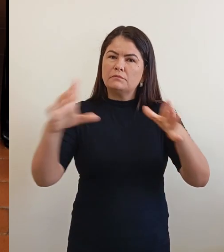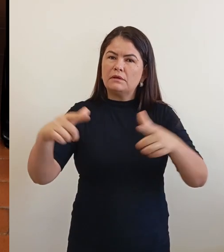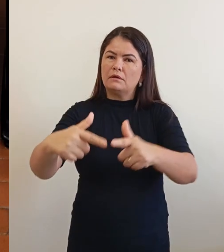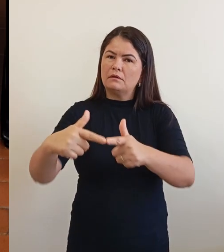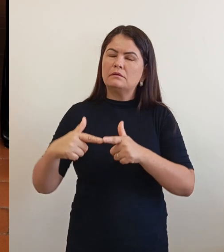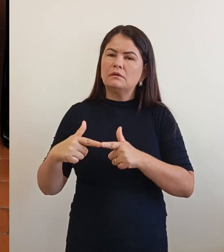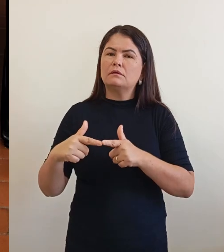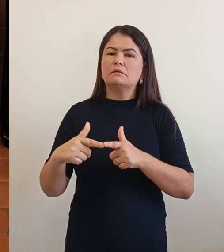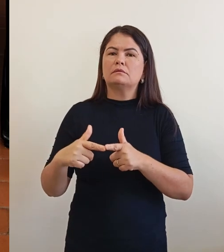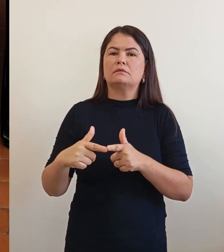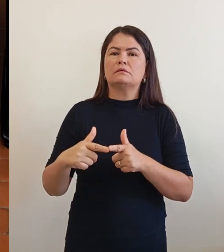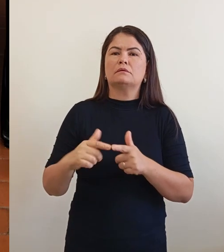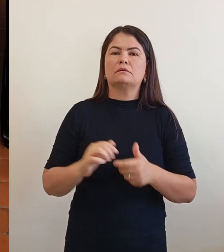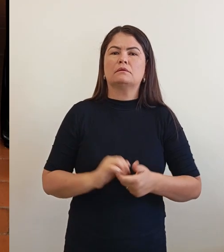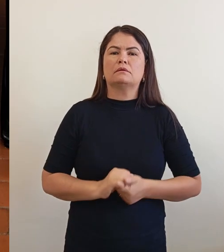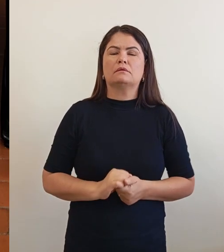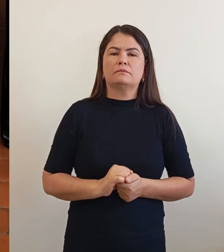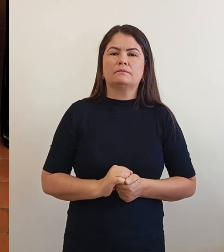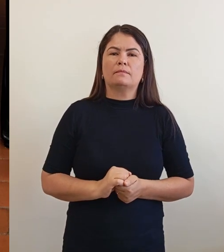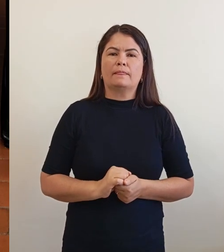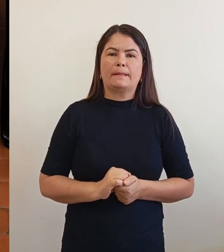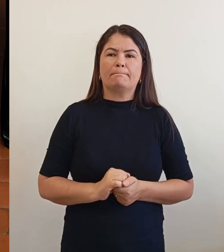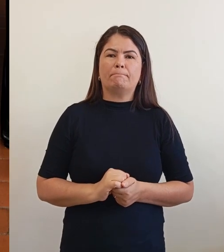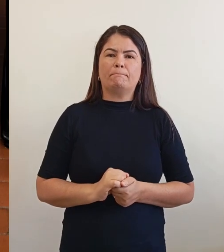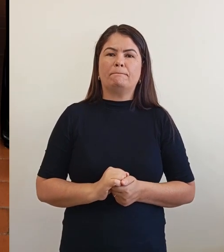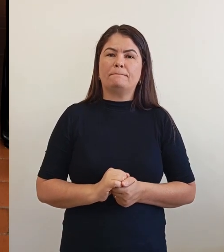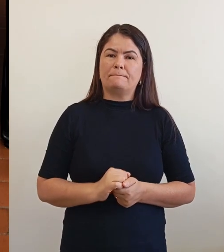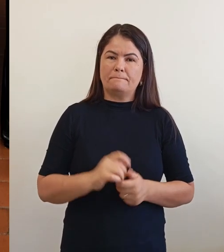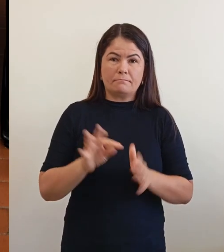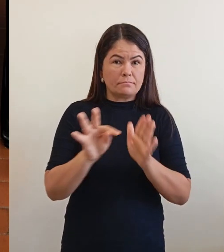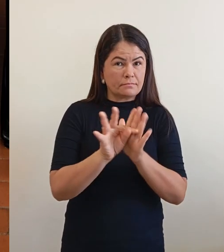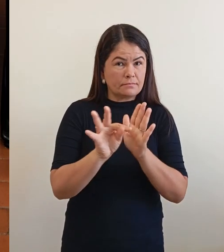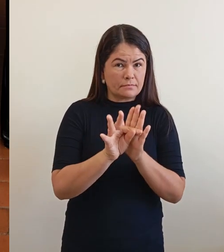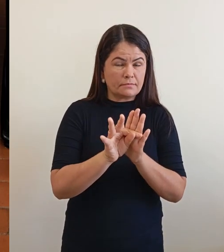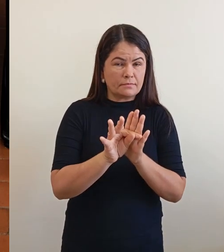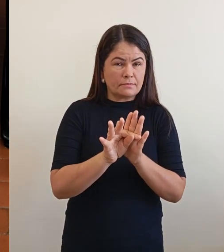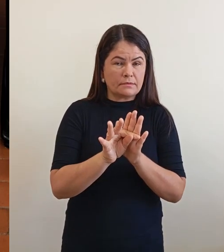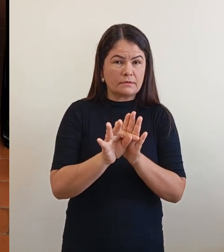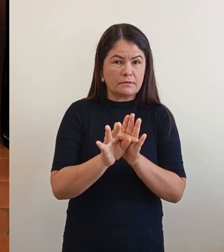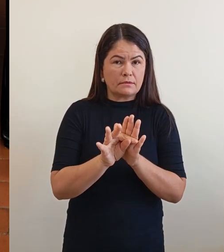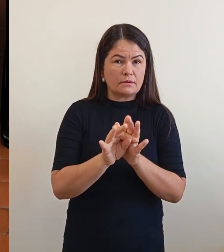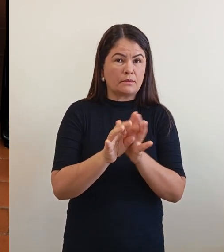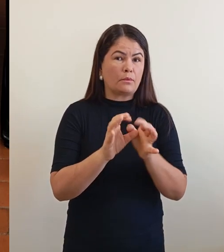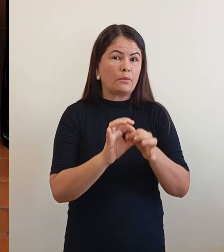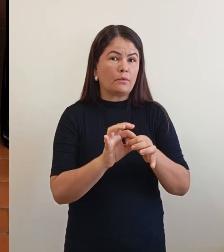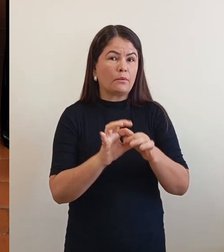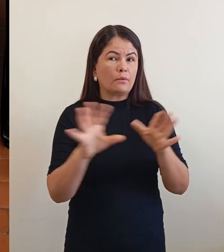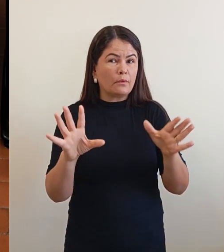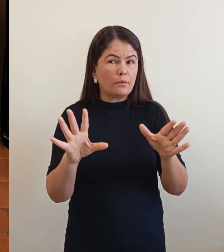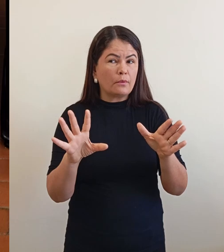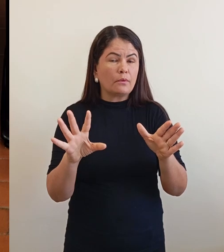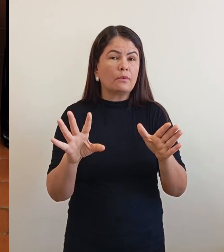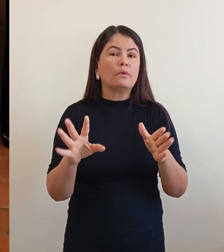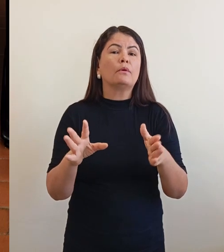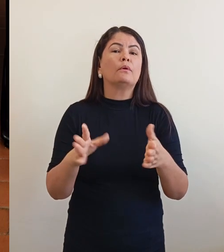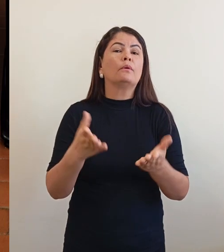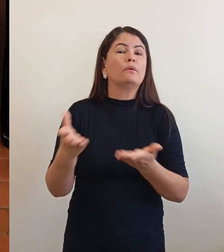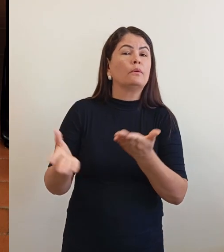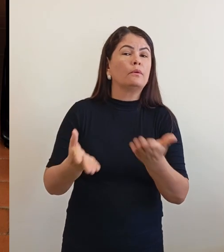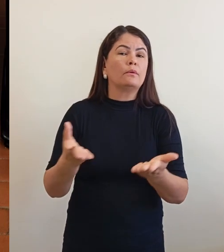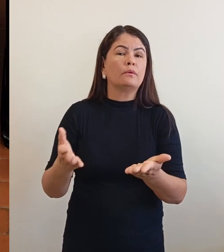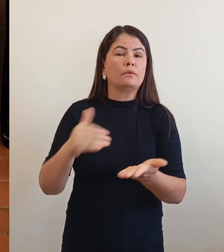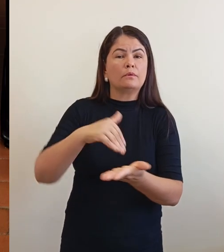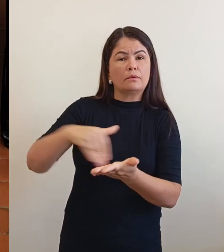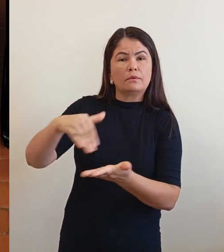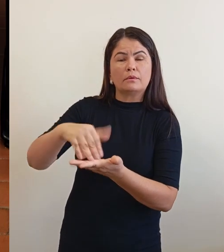não. Então, a gente vai ter os técnicos disponíveis na Secretaria do Meio Ambiente